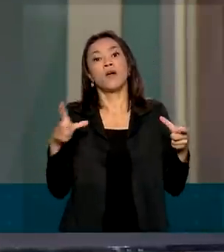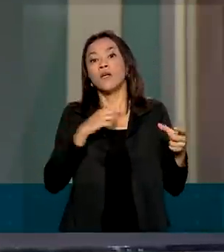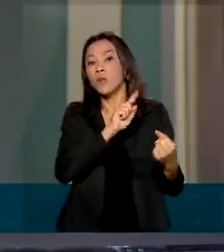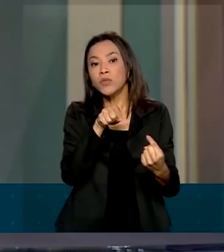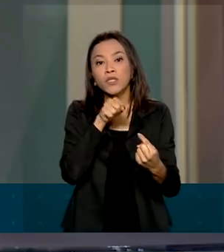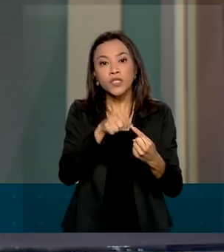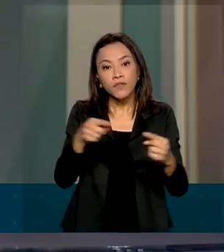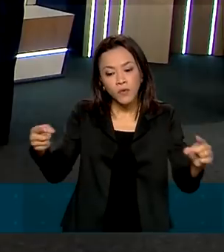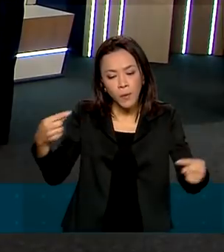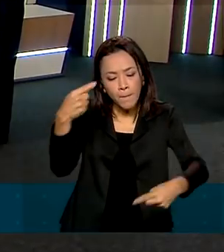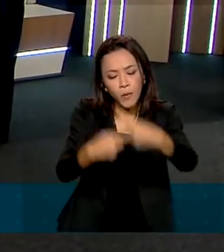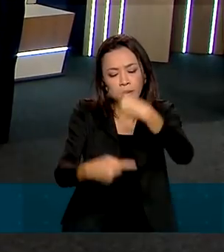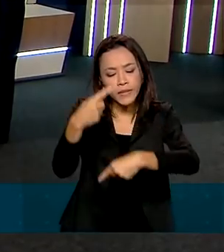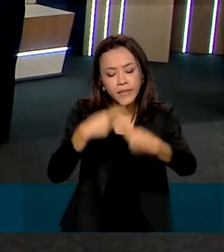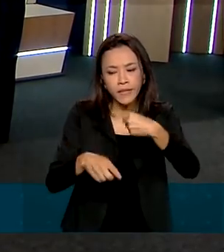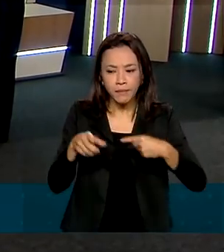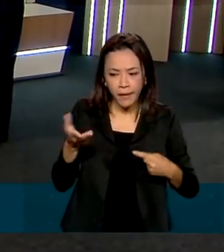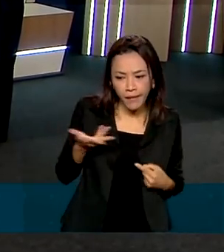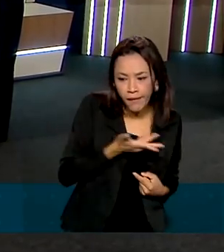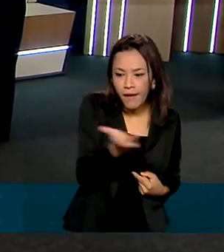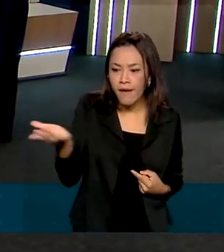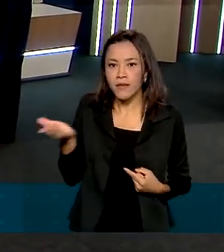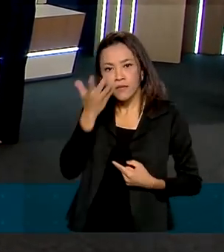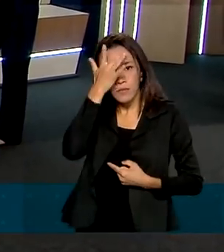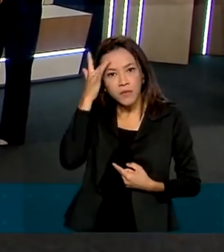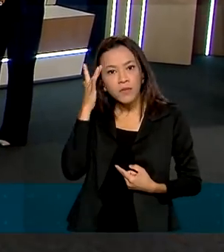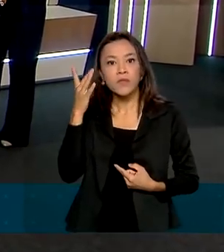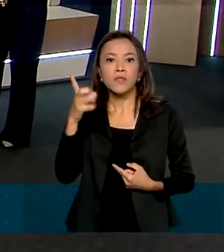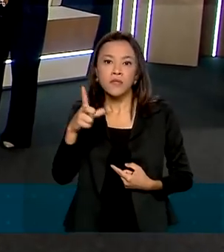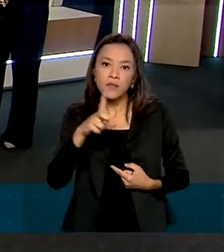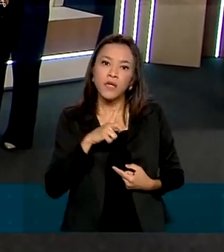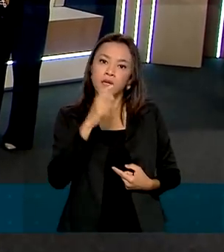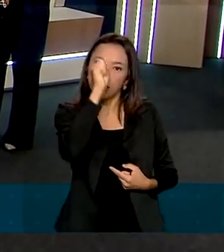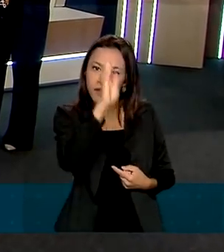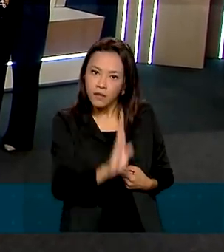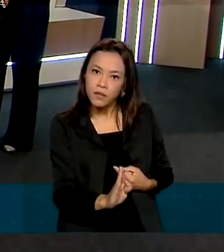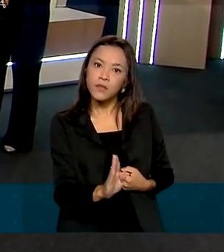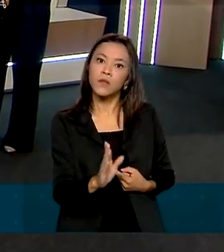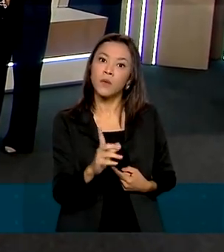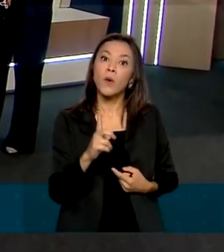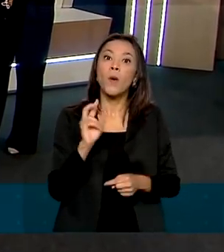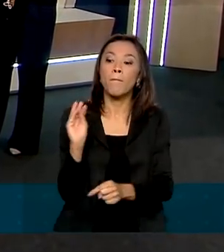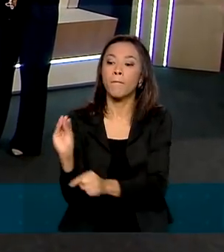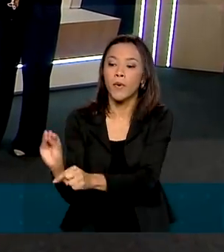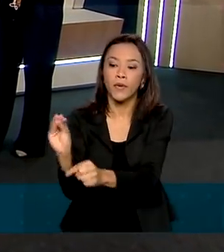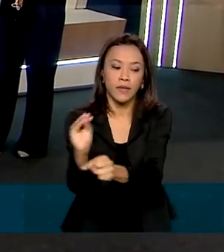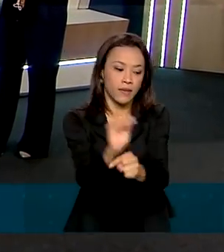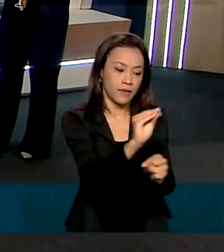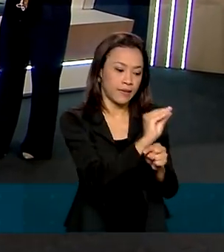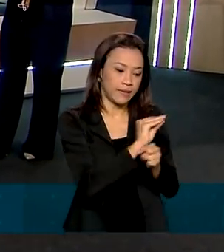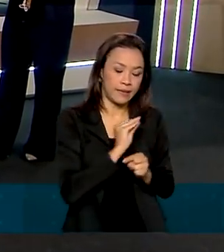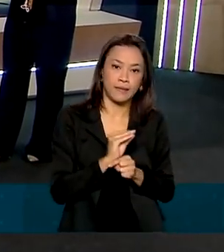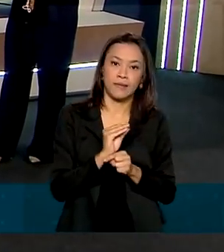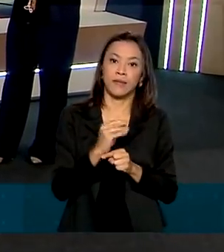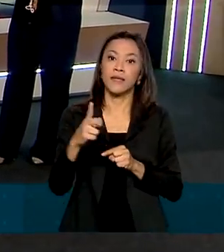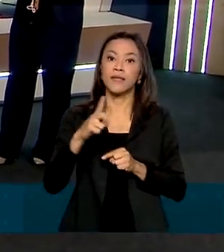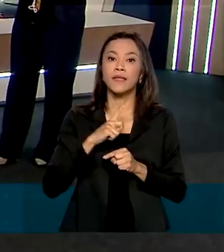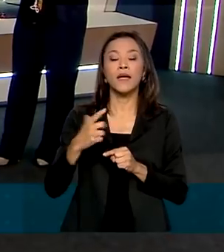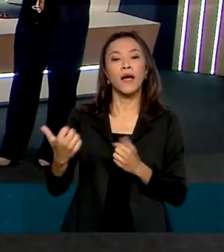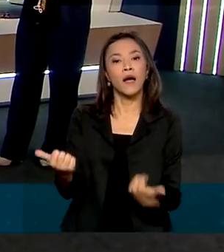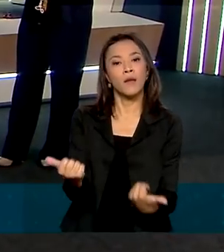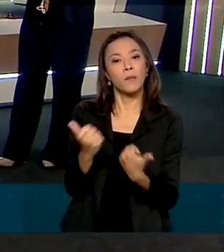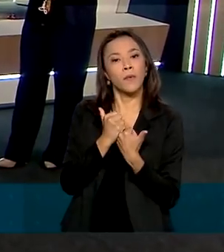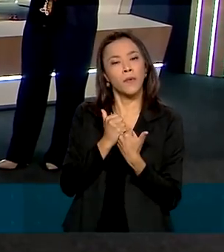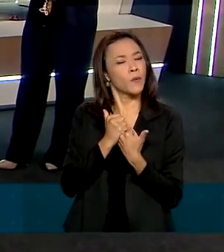públicas para que o beneficiário encontre no Estado brasileiro, além de uma teia de proteção, um suporte para que ele consiga